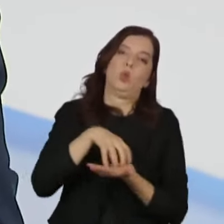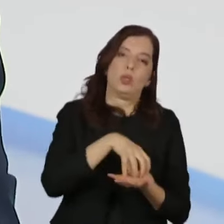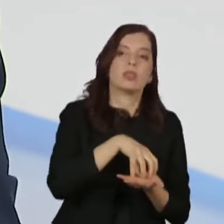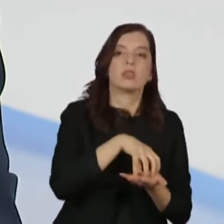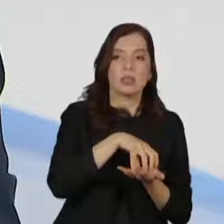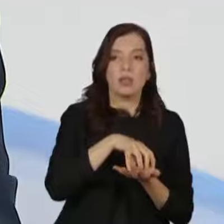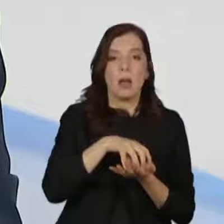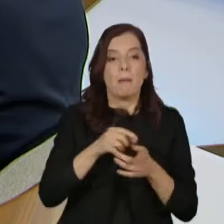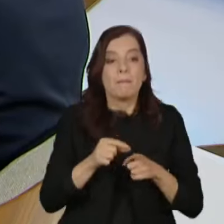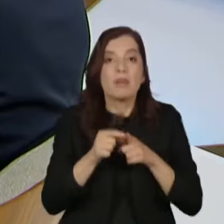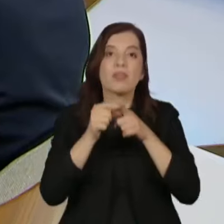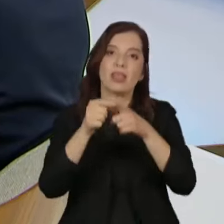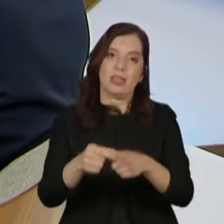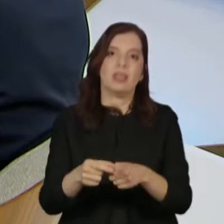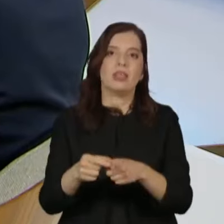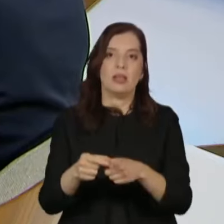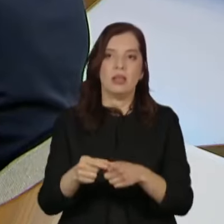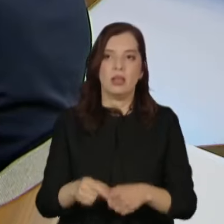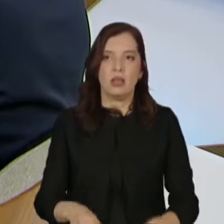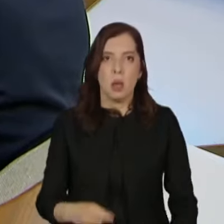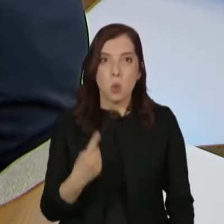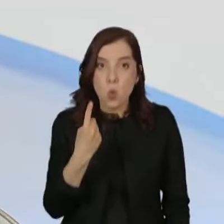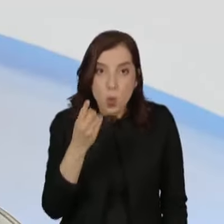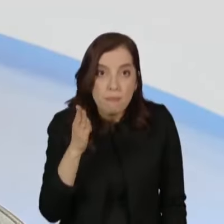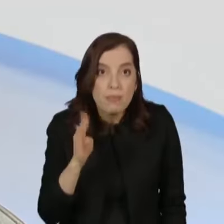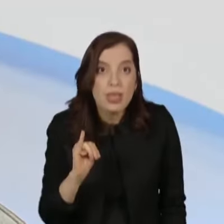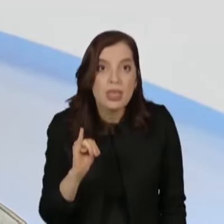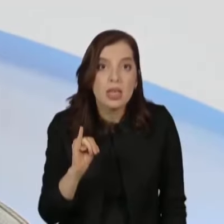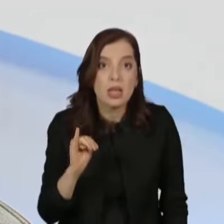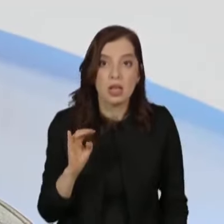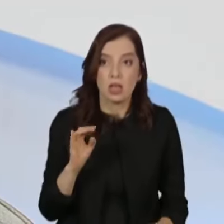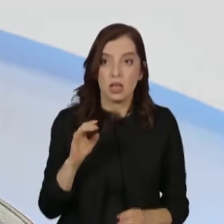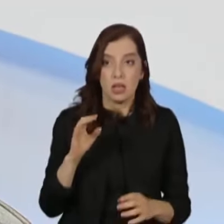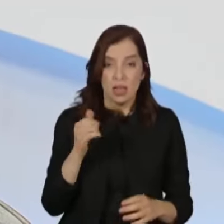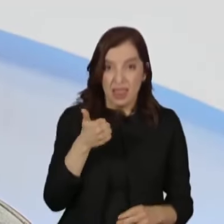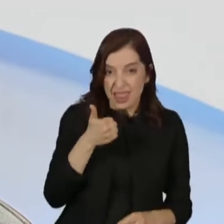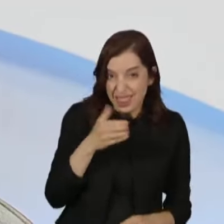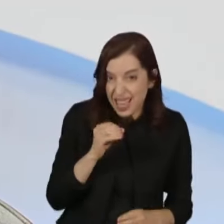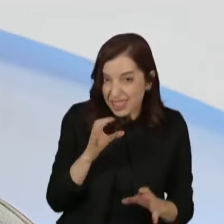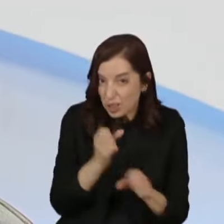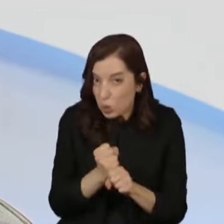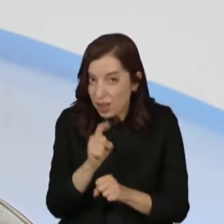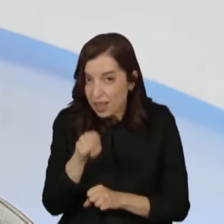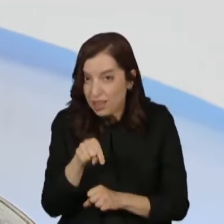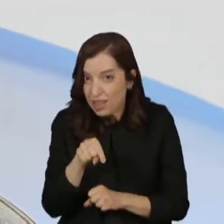nos primeiros anos 1 bilhão para esses 10, é isso? 1 bilhão e 200 milhões, contando investimento e custeio. Não é só investimento.